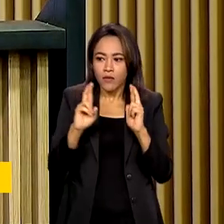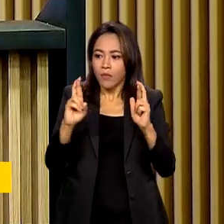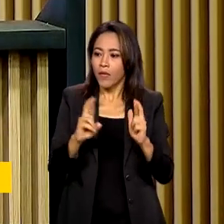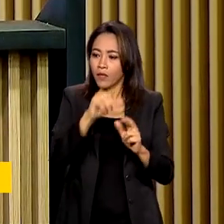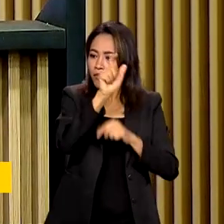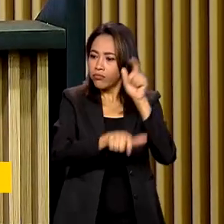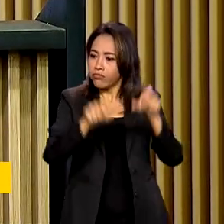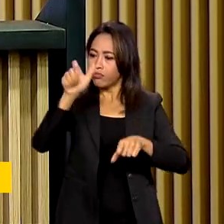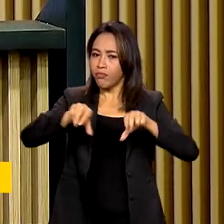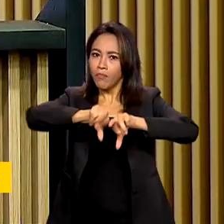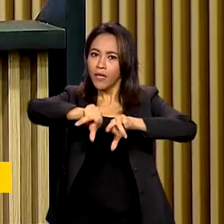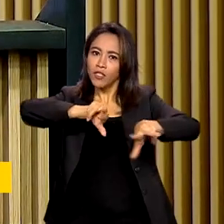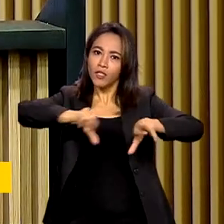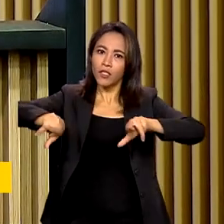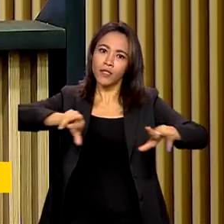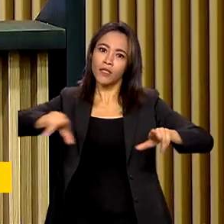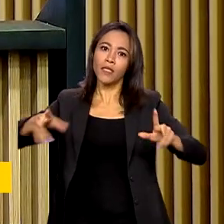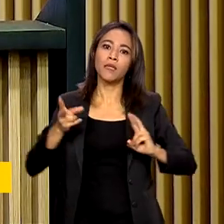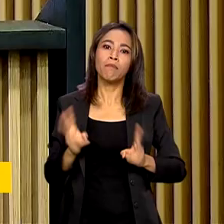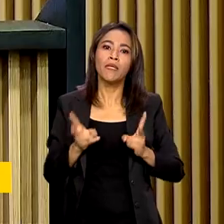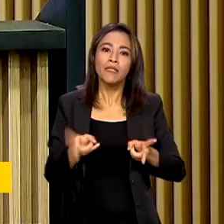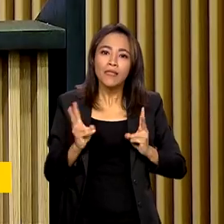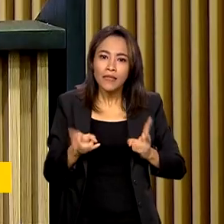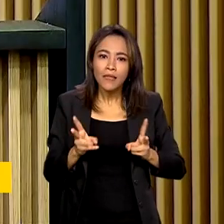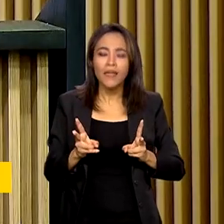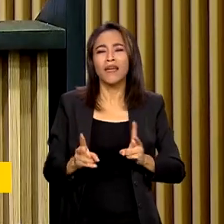ajuda a garantir a preservação de diferentes identidades culturais. isso. lá.